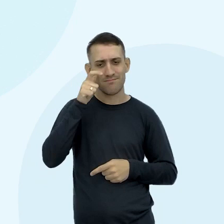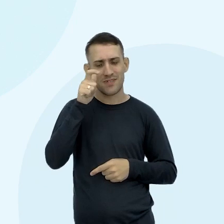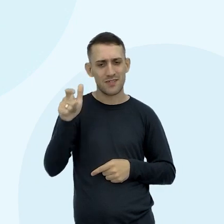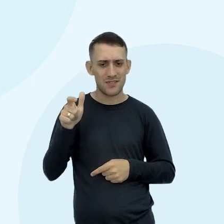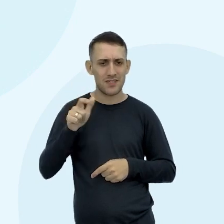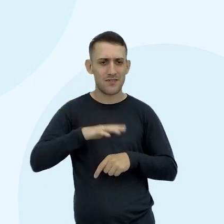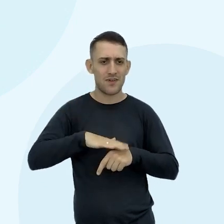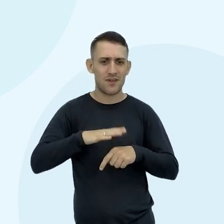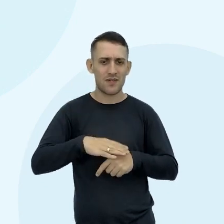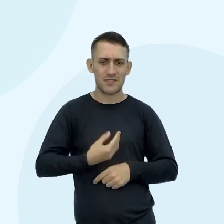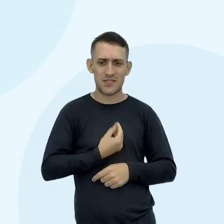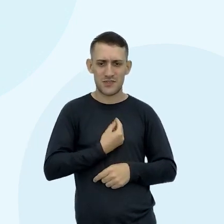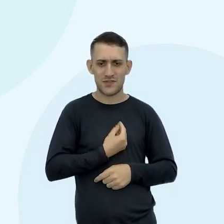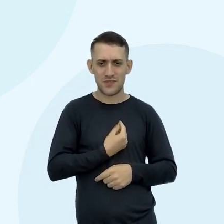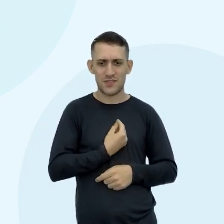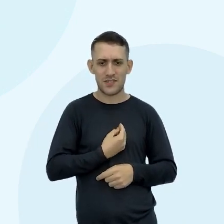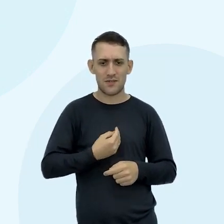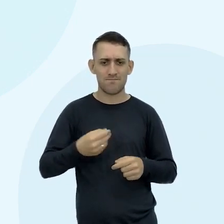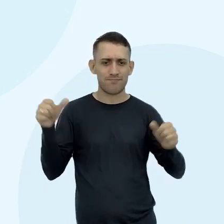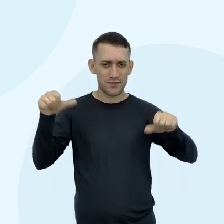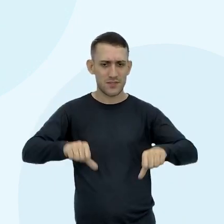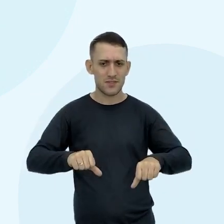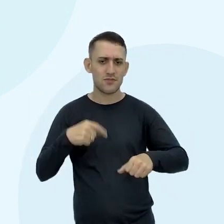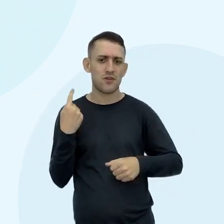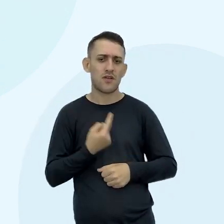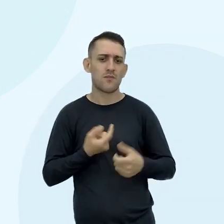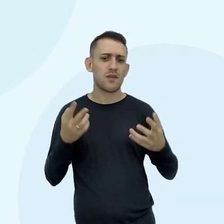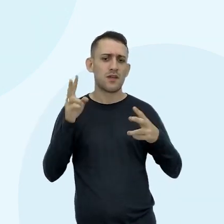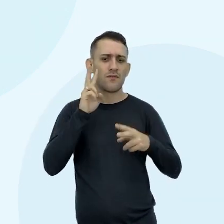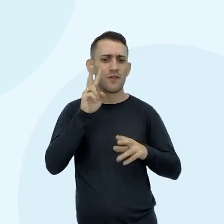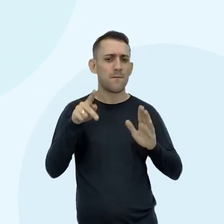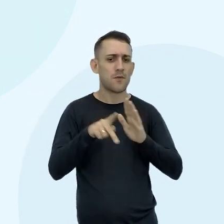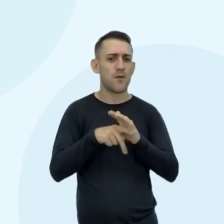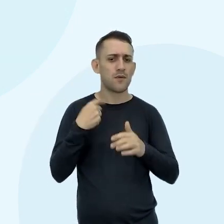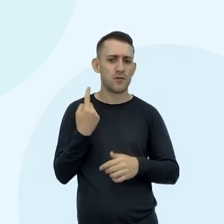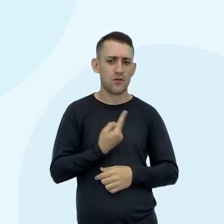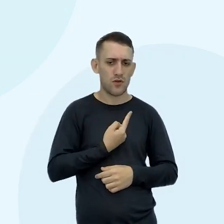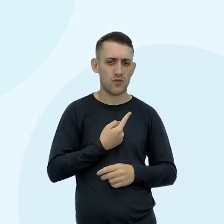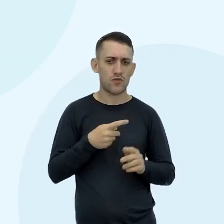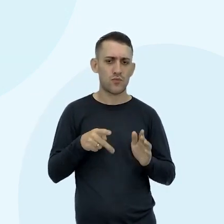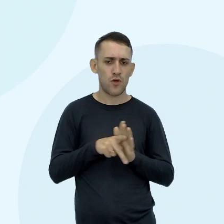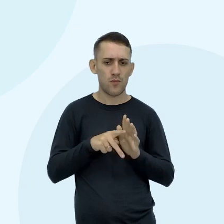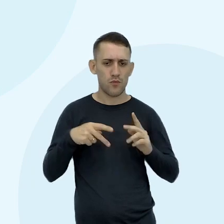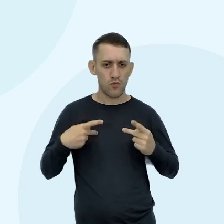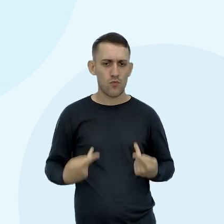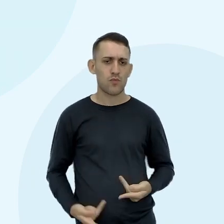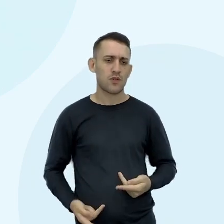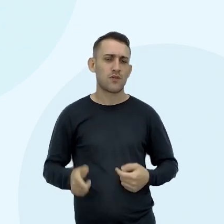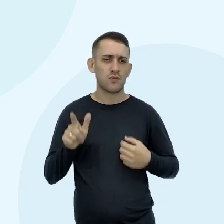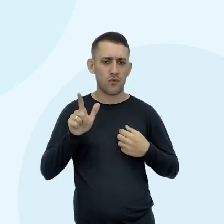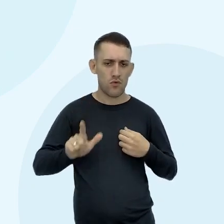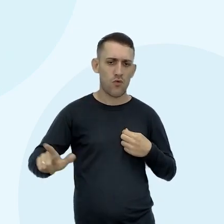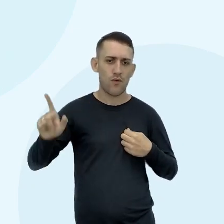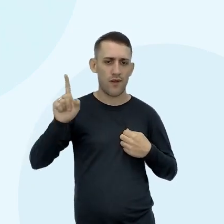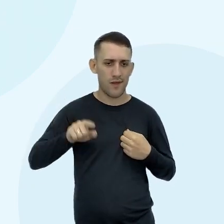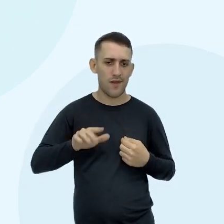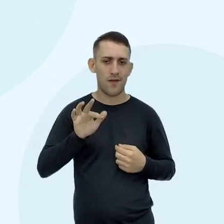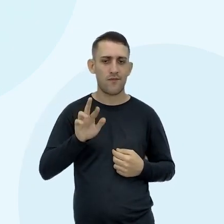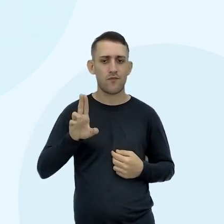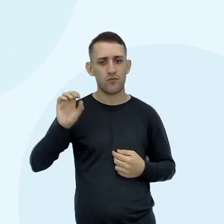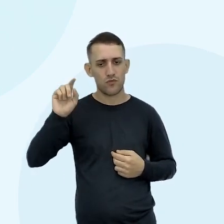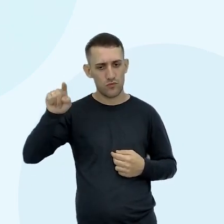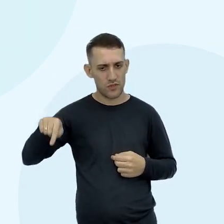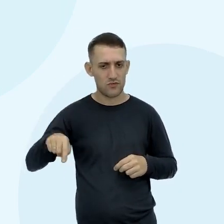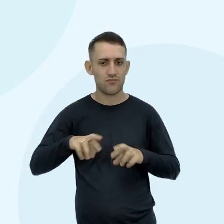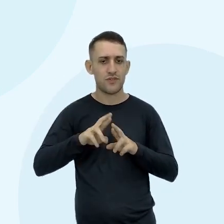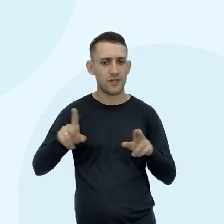gente fala De vida O extremo A gente olha Pela nossa visão Antropocênica Então a visão Do ser humano Porque para uma arca Isso daí é o furô Né